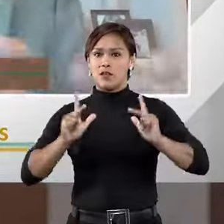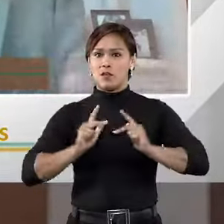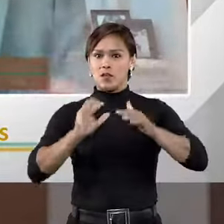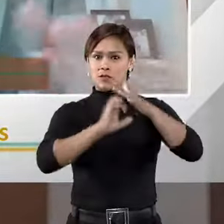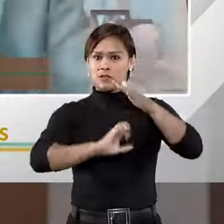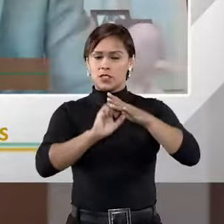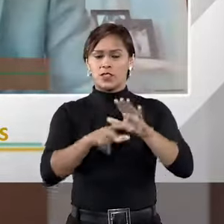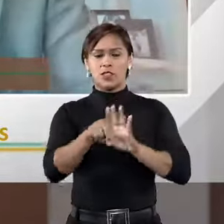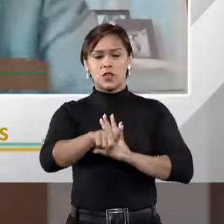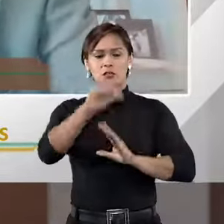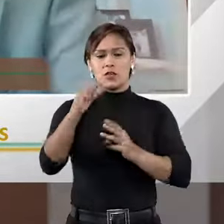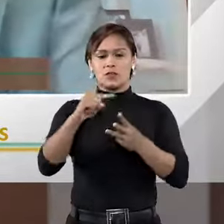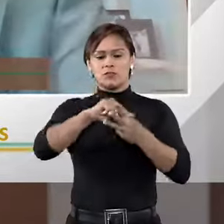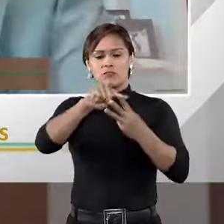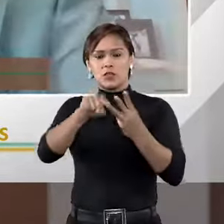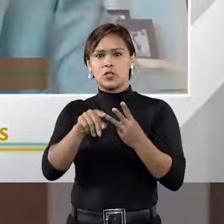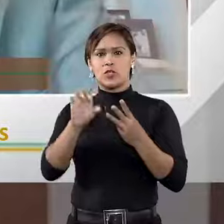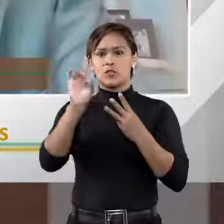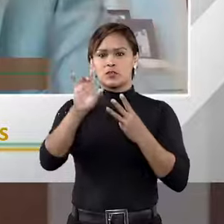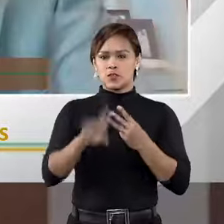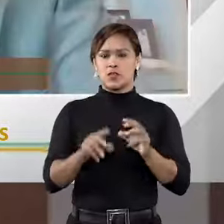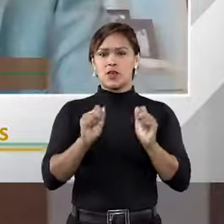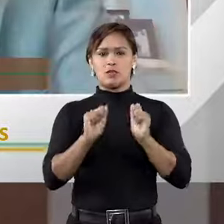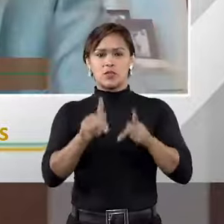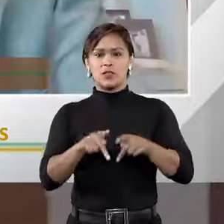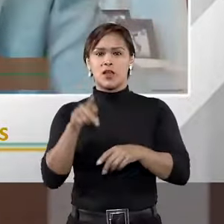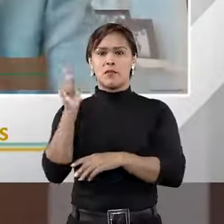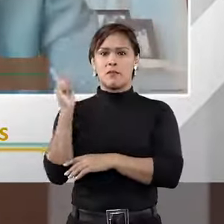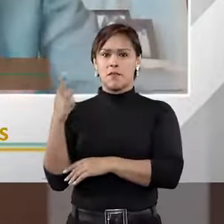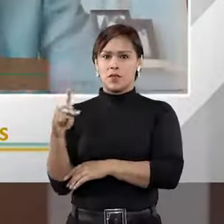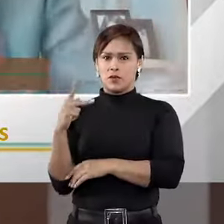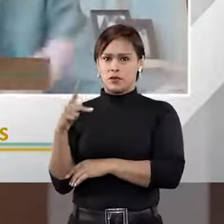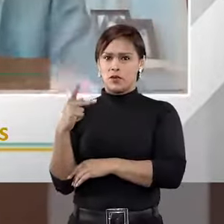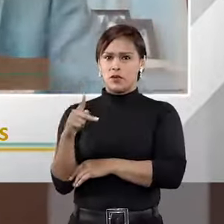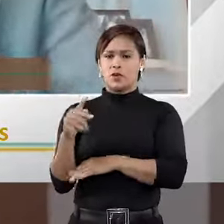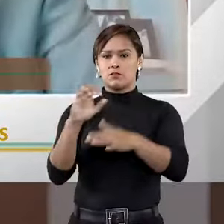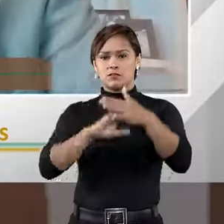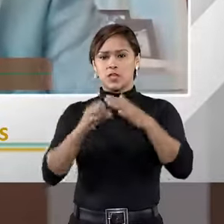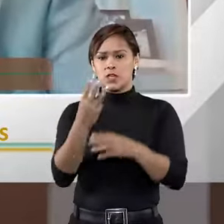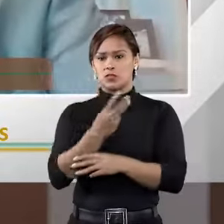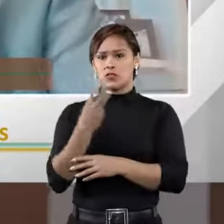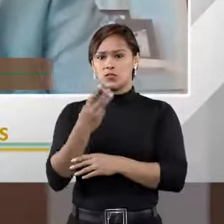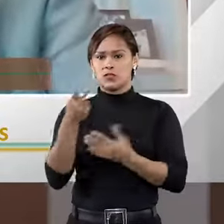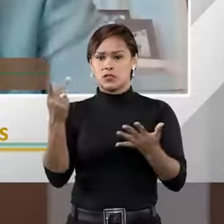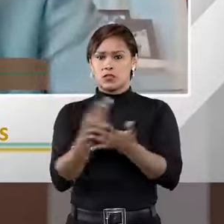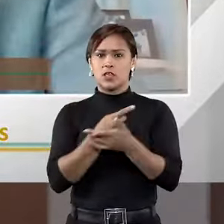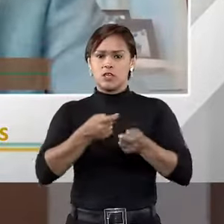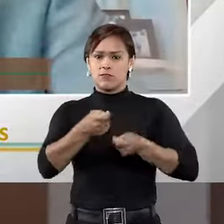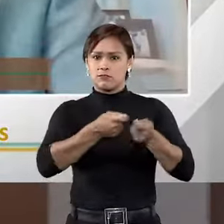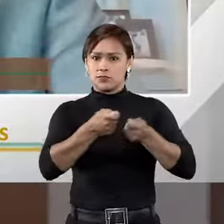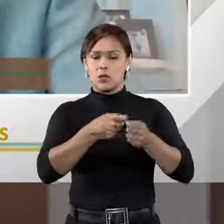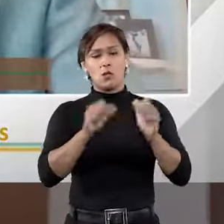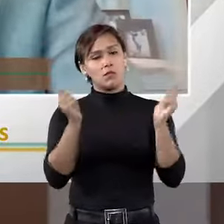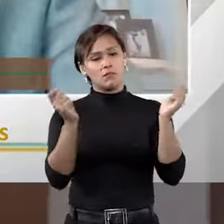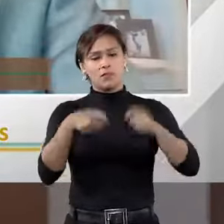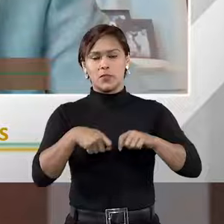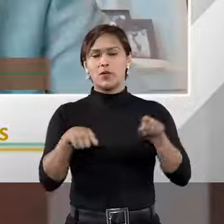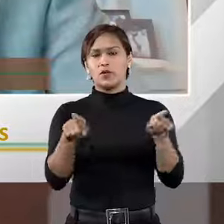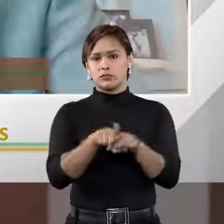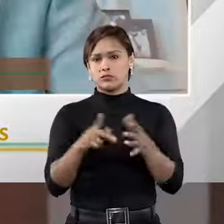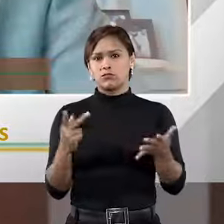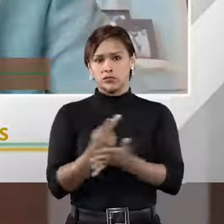Então eles optaram por três especialistas aposentados da Petrobras, que foram os três árbitros daquele caso. Então isso pode acontecer.